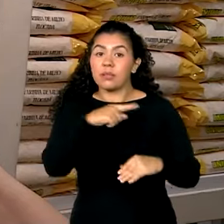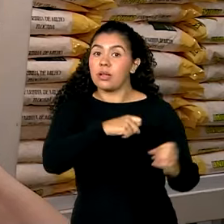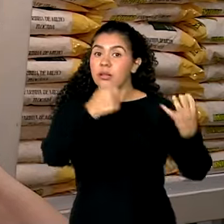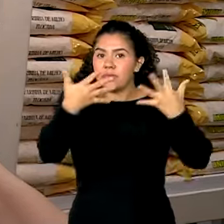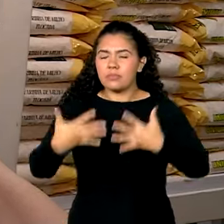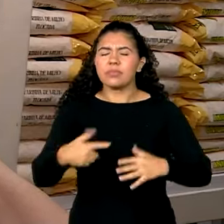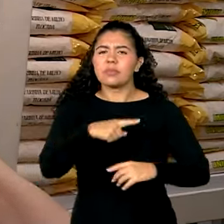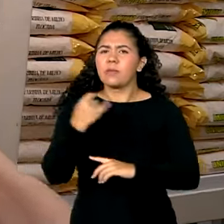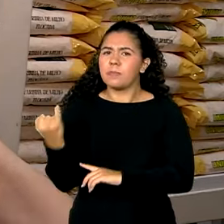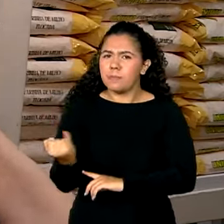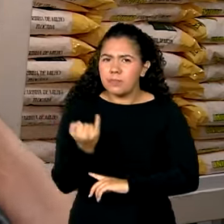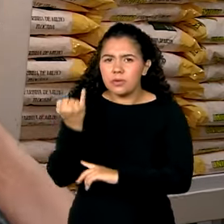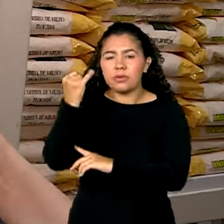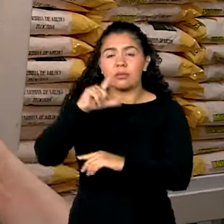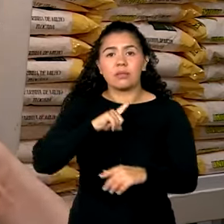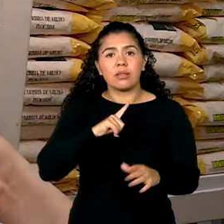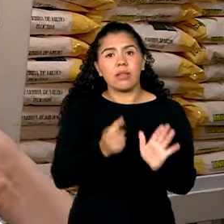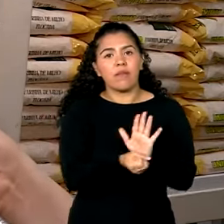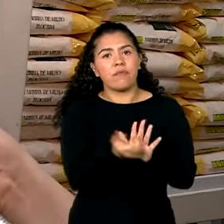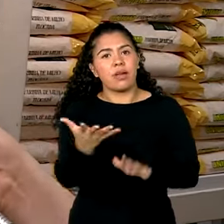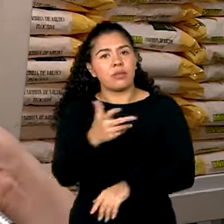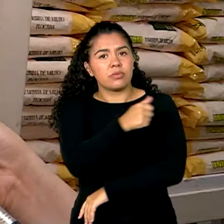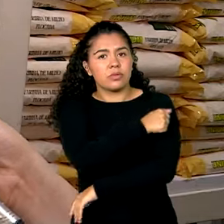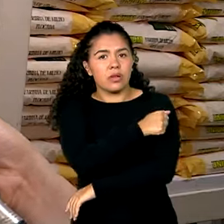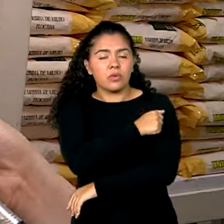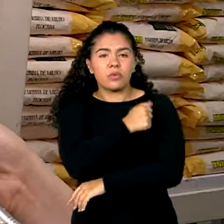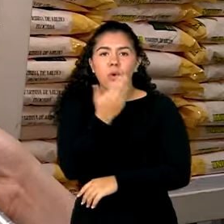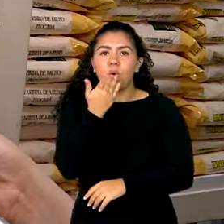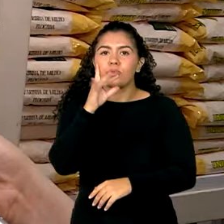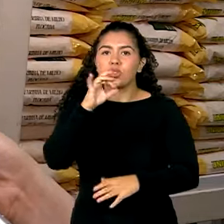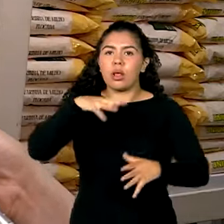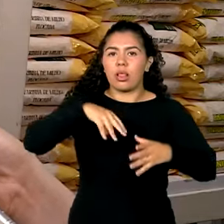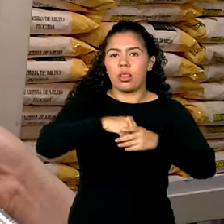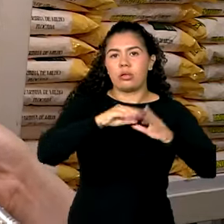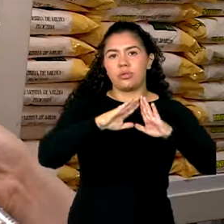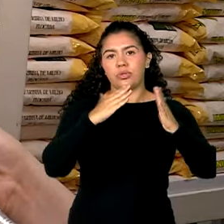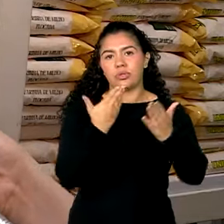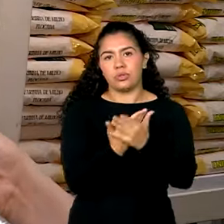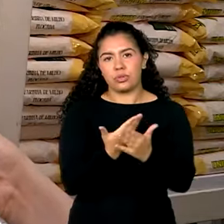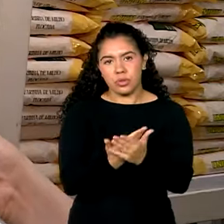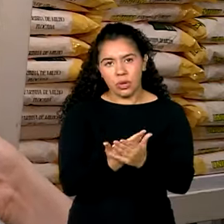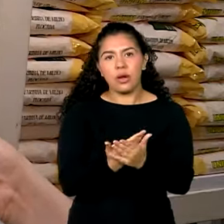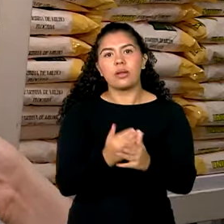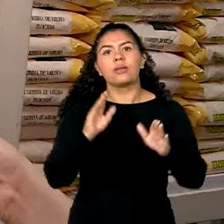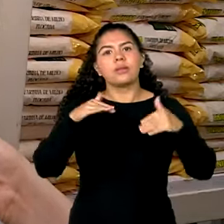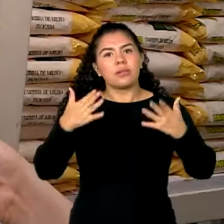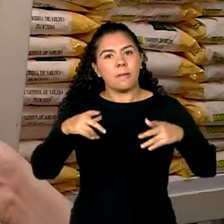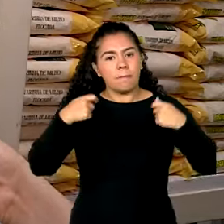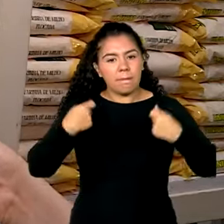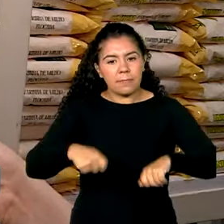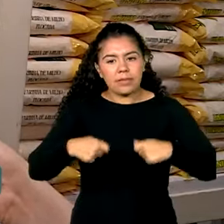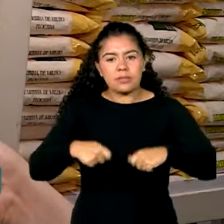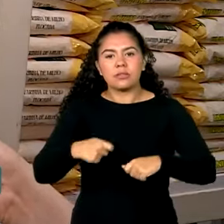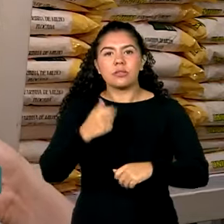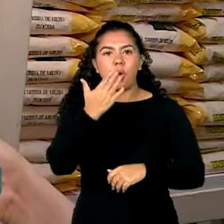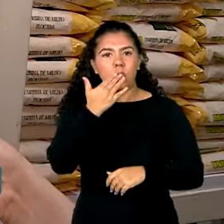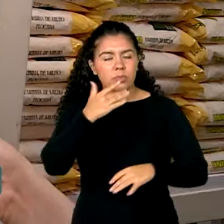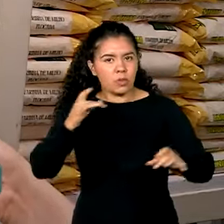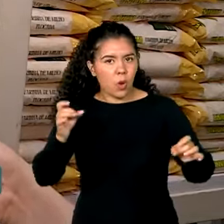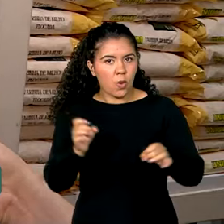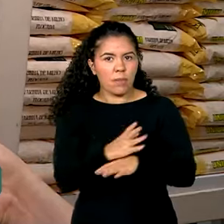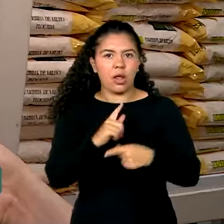muita criança, muitos estudantes que só comem na escola. Então a gente prioriza que seja pelo menos três vezes por semana uma refeição completa.